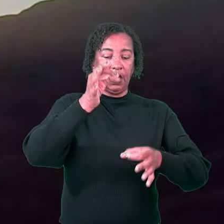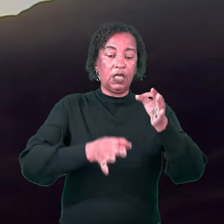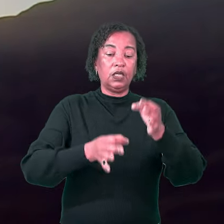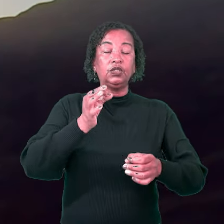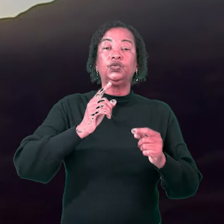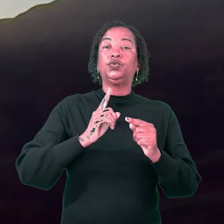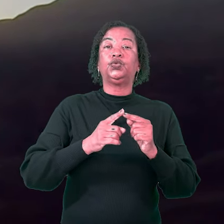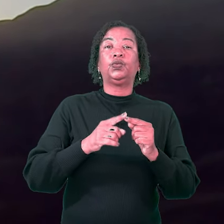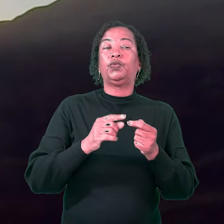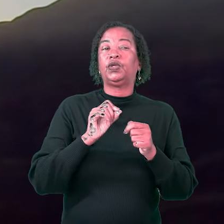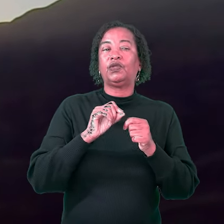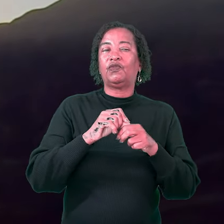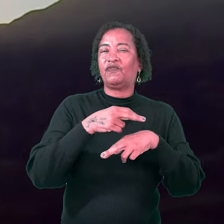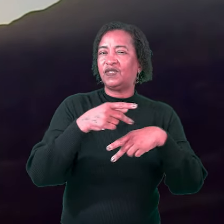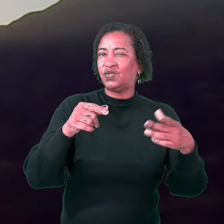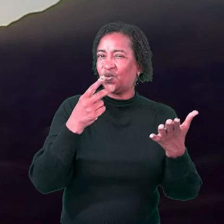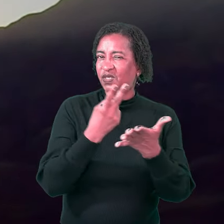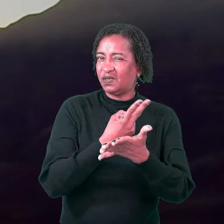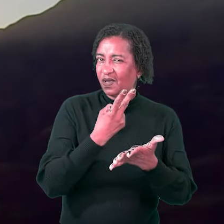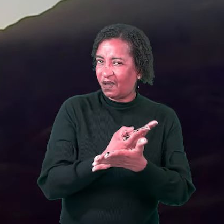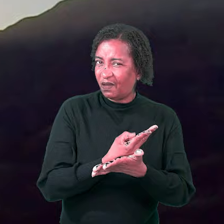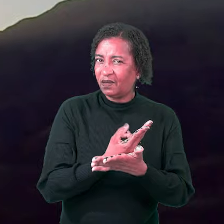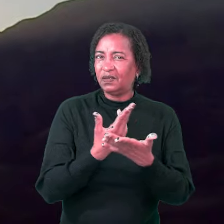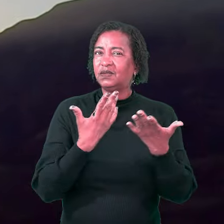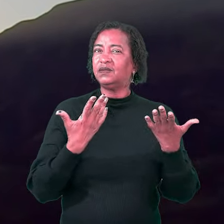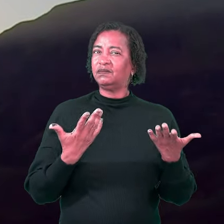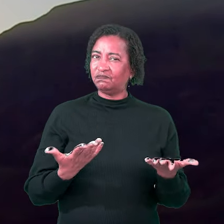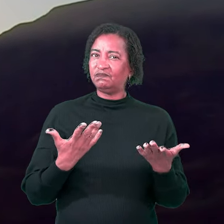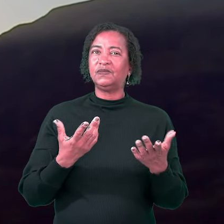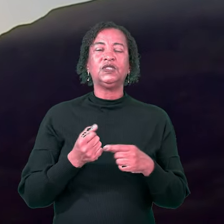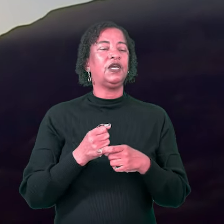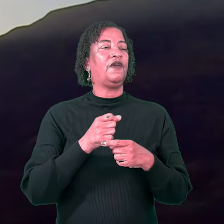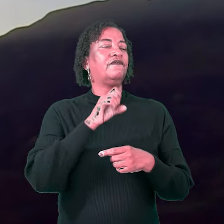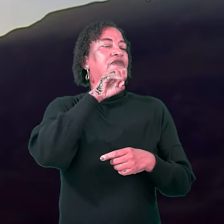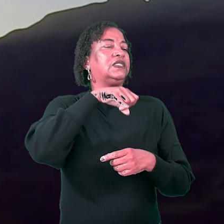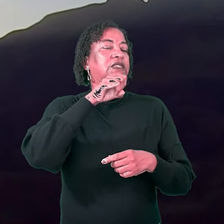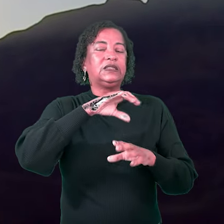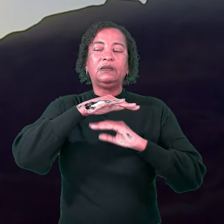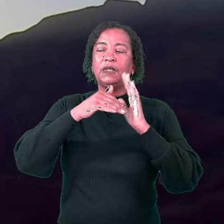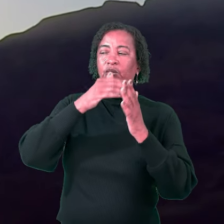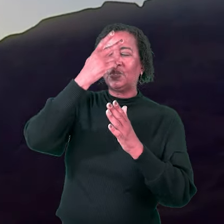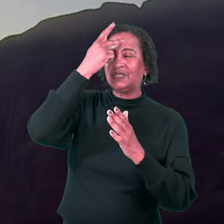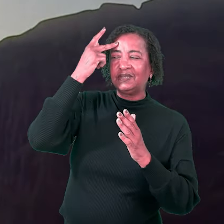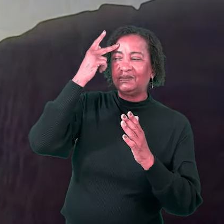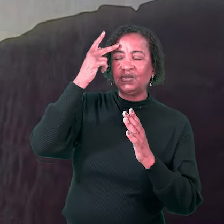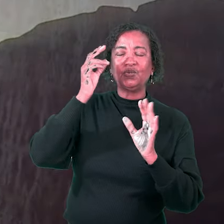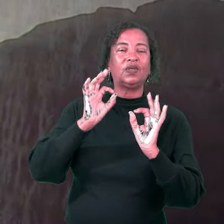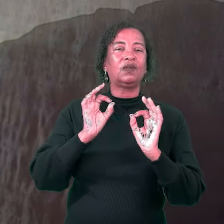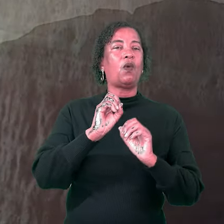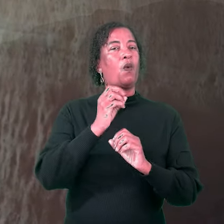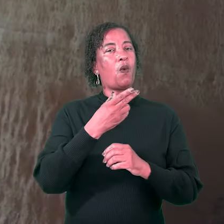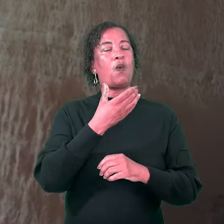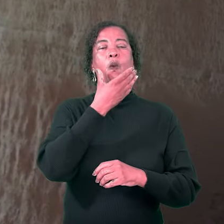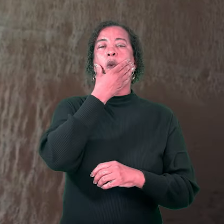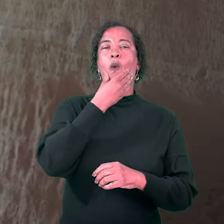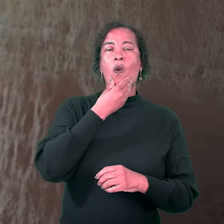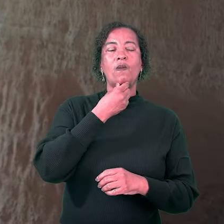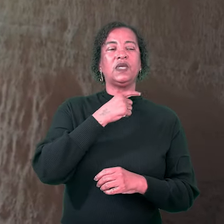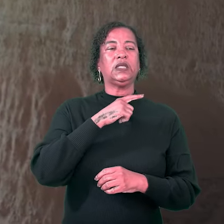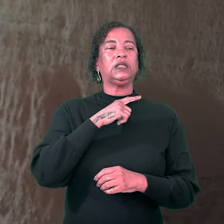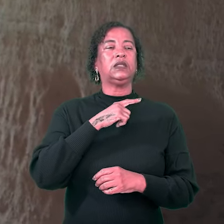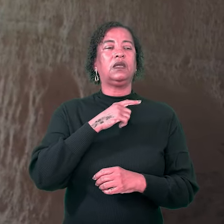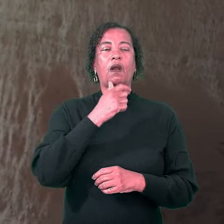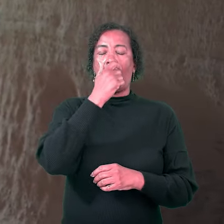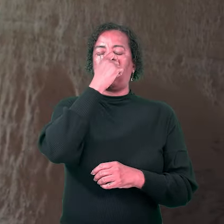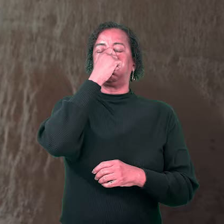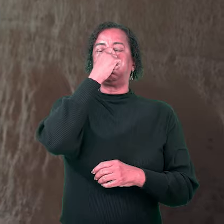porque não faz isso nem aquilo e porque olha de cima para todo mundo o que faz? Como é o homem que é cheio de justiça?